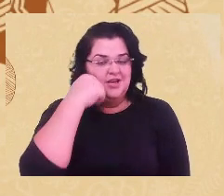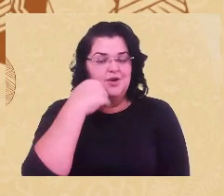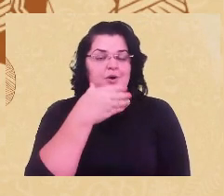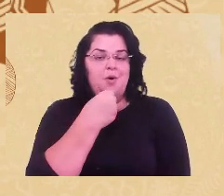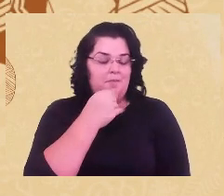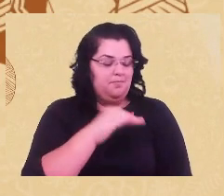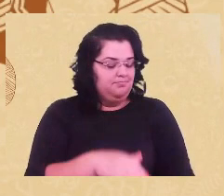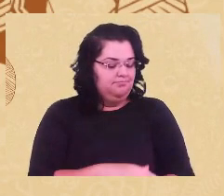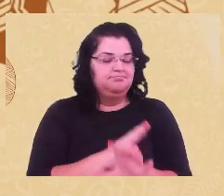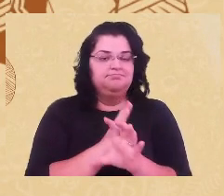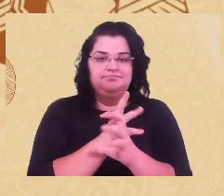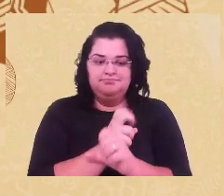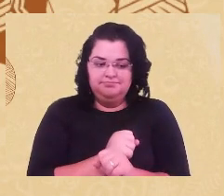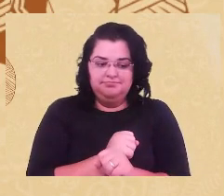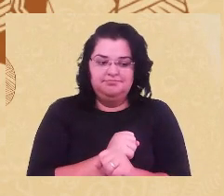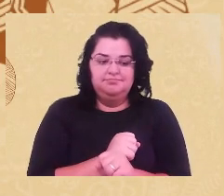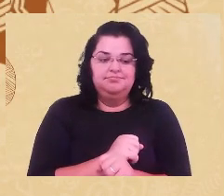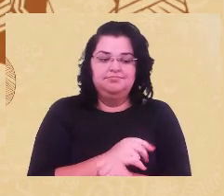hétero, cis.